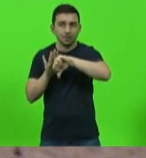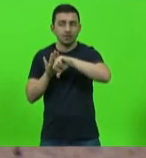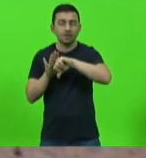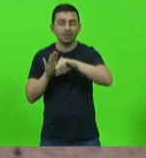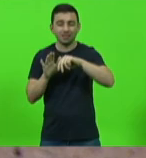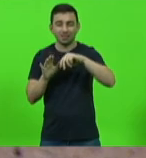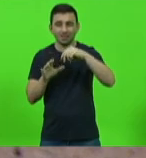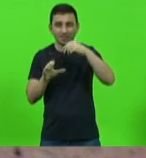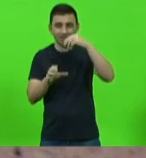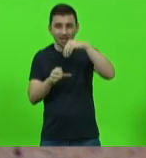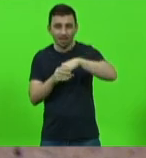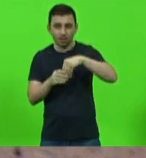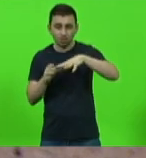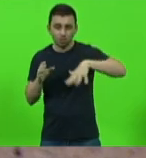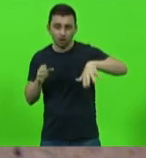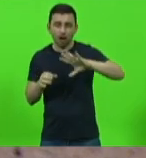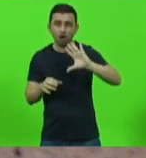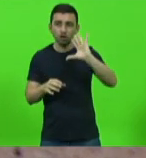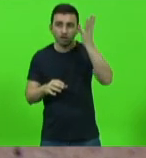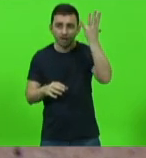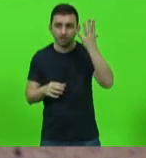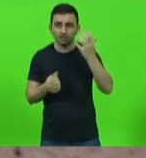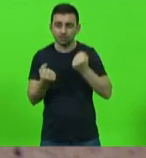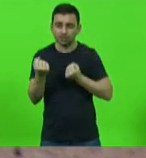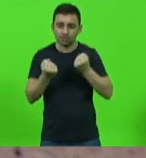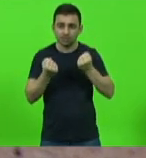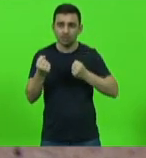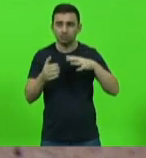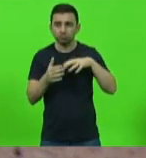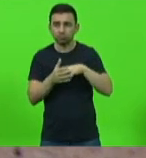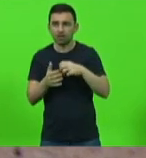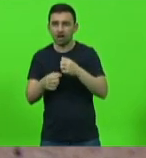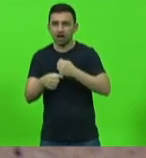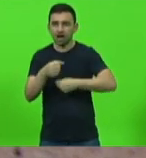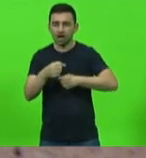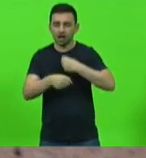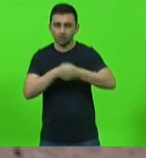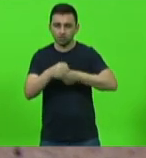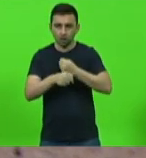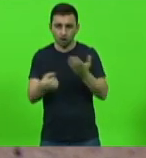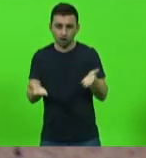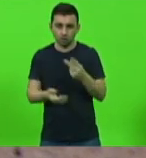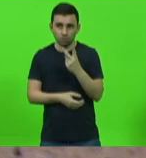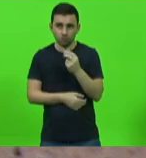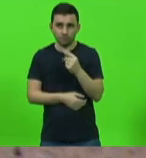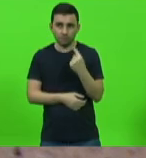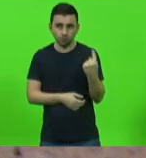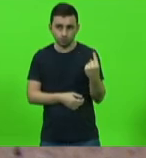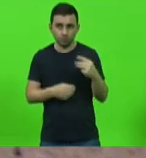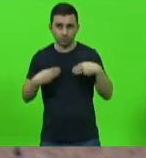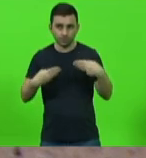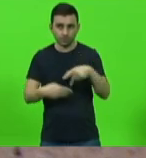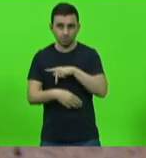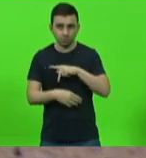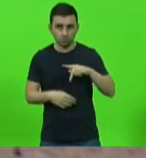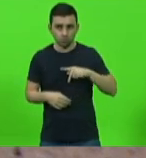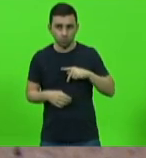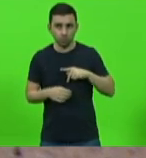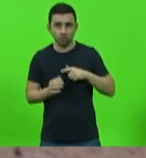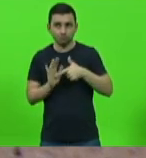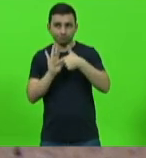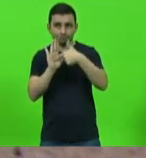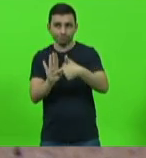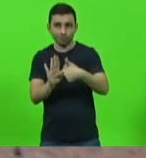arrolados no ano de 2021 pelo Ministério Público de Santa Catarina estão